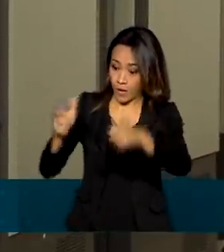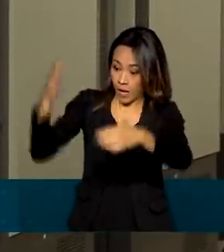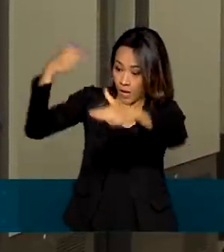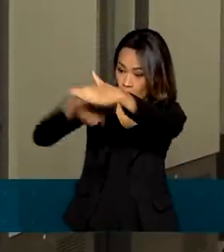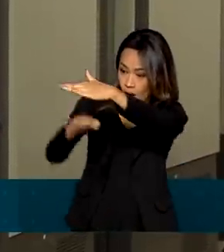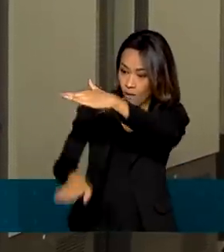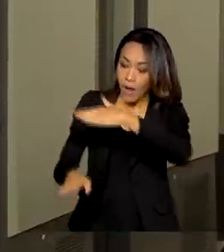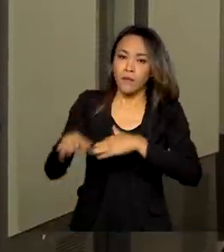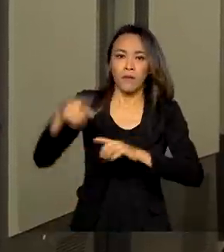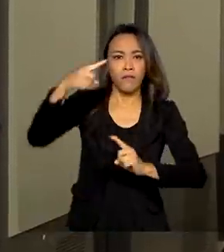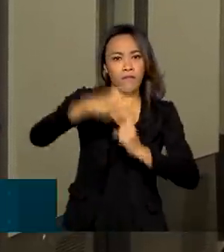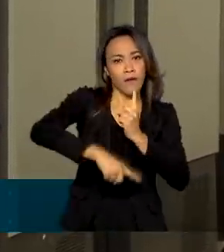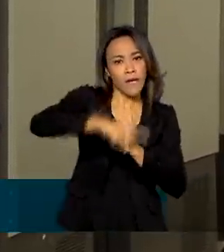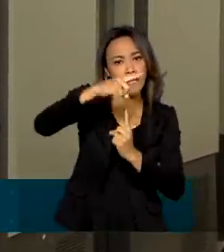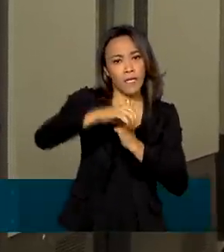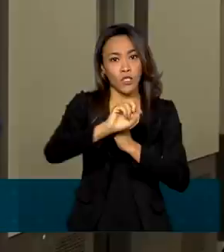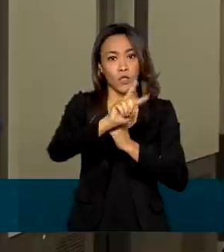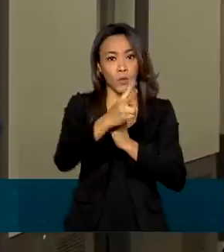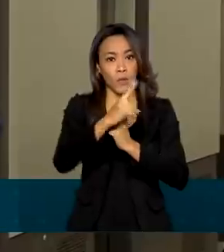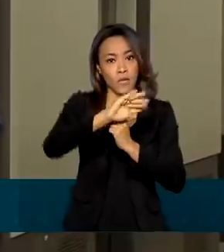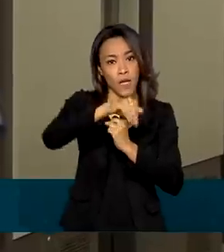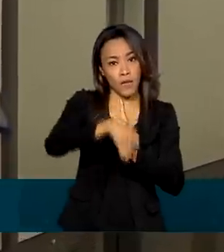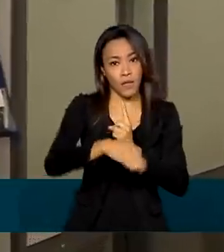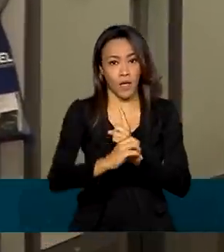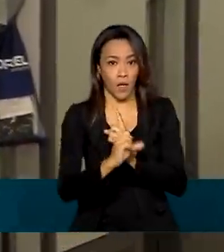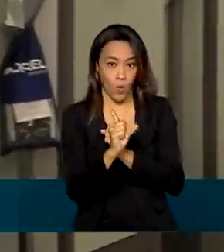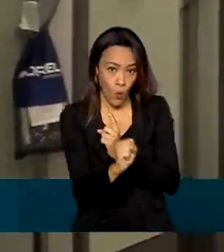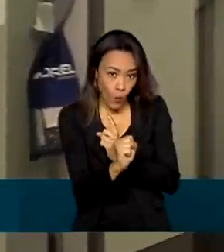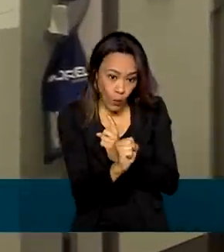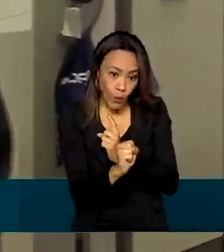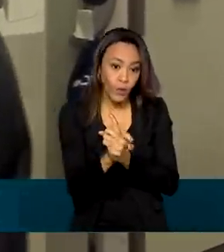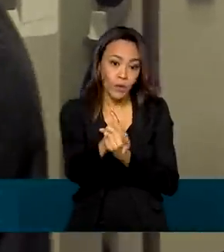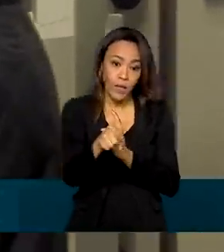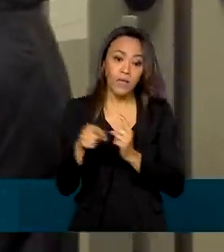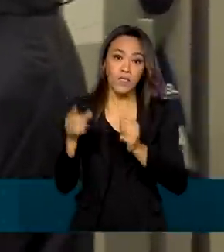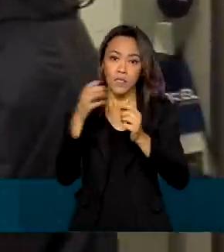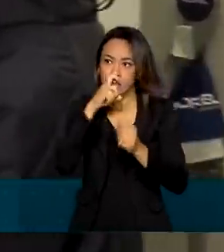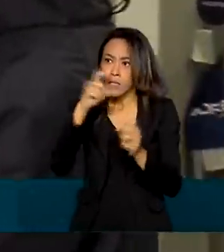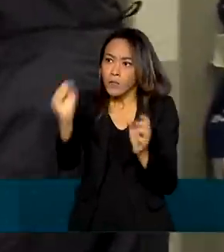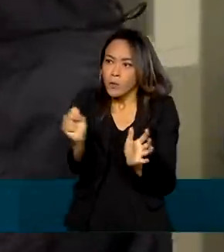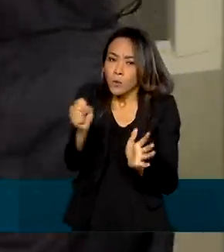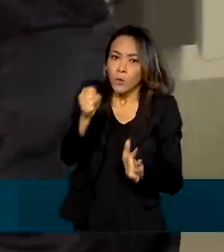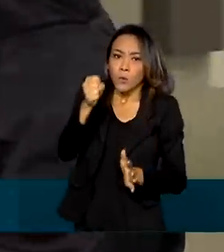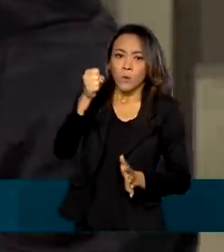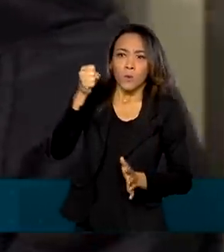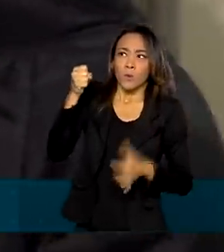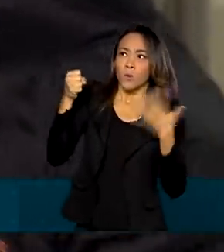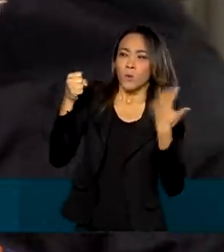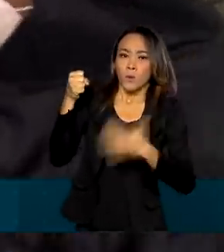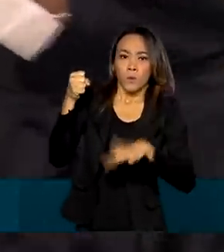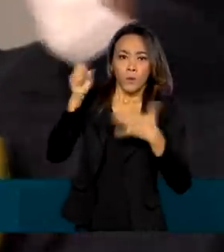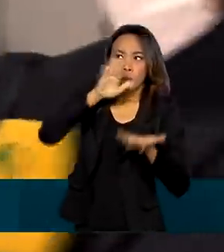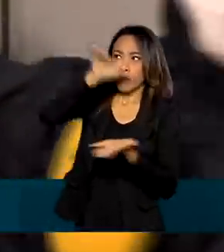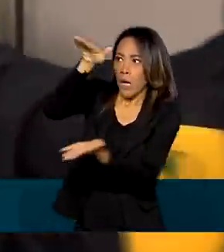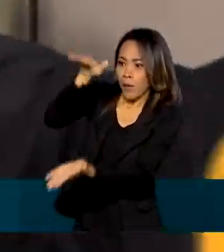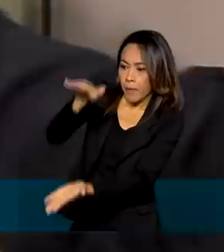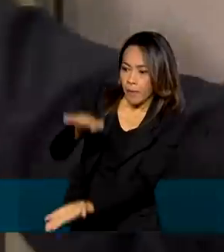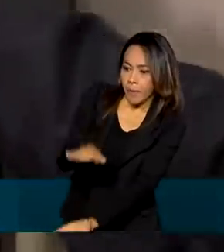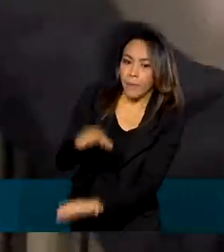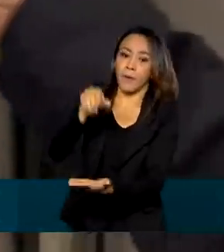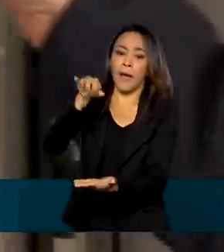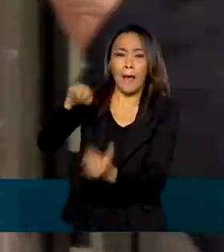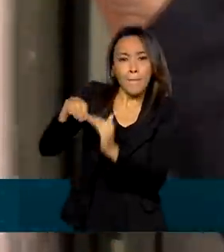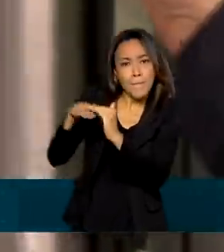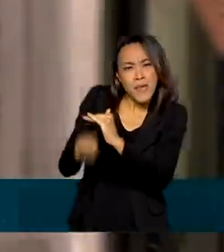varia de 2 a 8 graus. Mas elas vão ficar armazenadas nestes freezers, com temperatura que pode chegar a